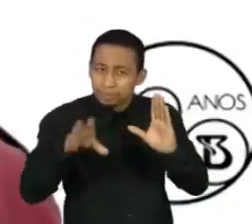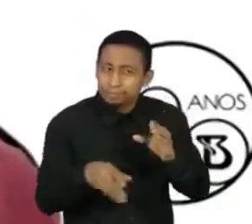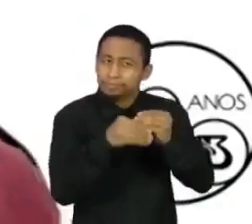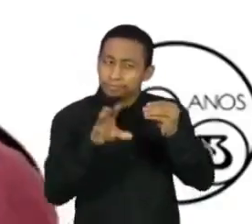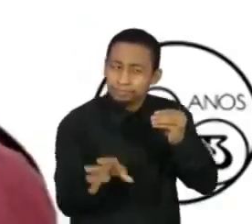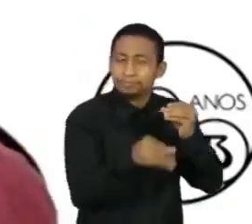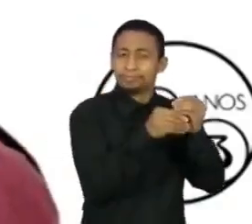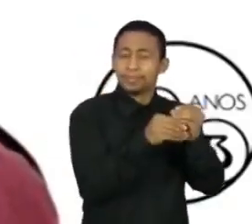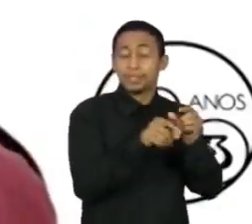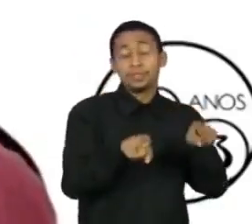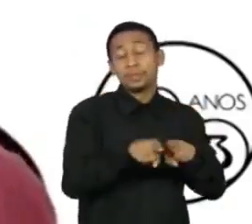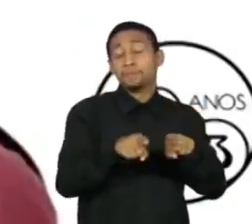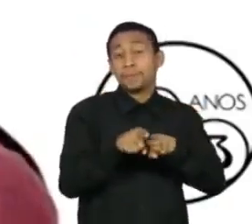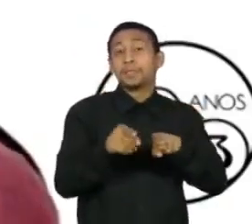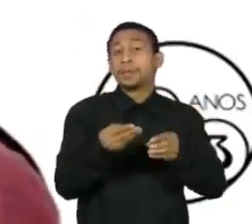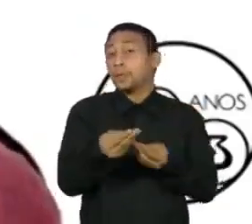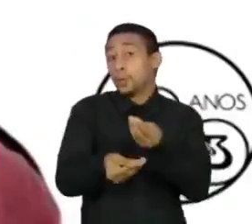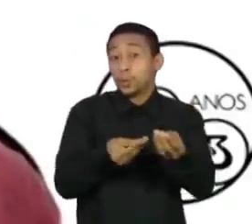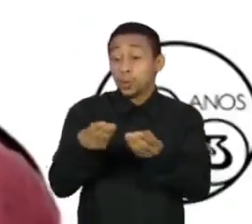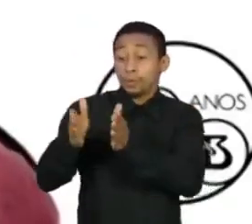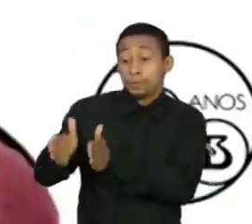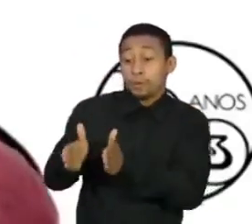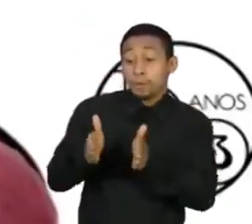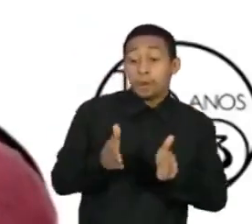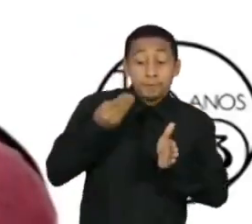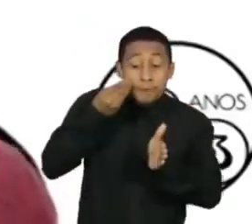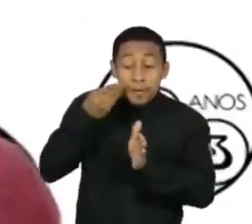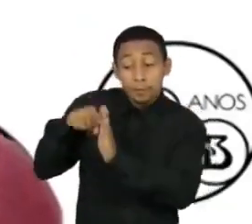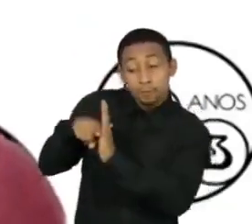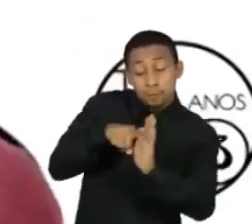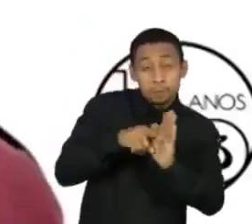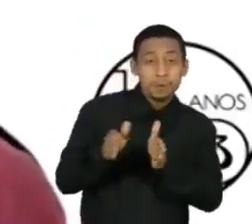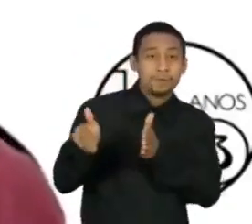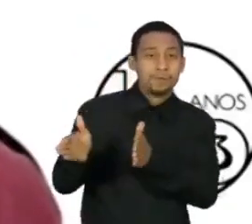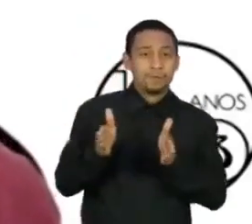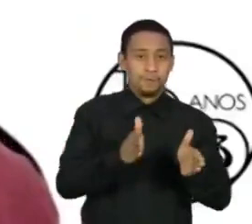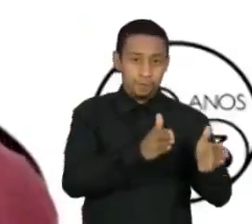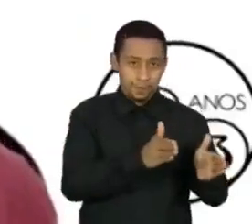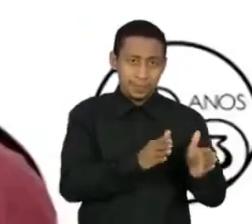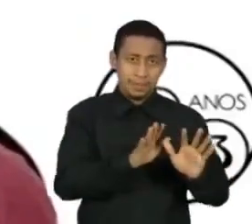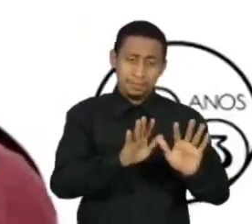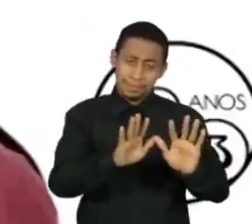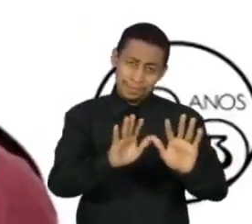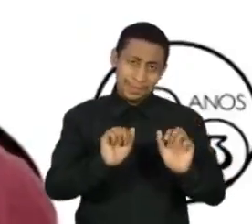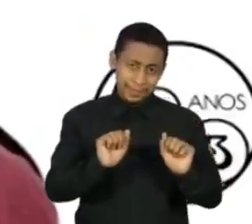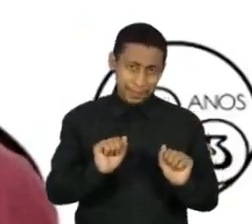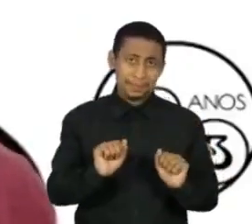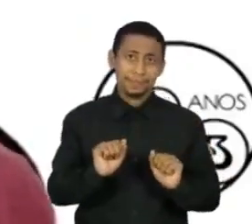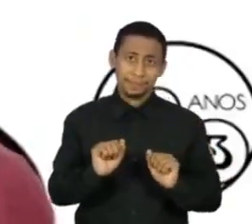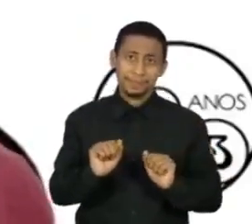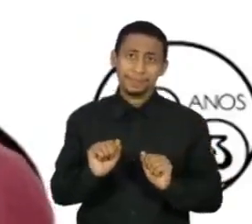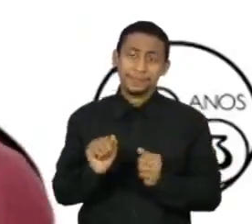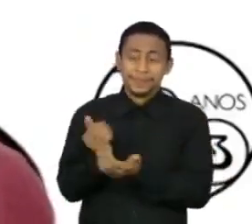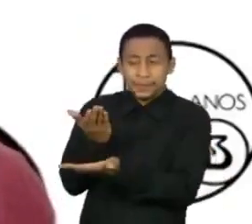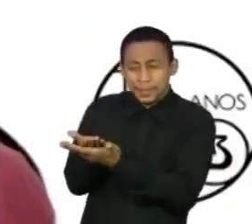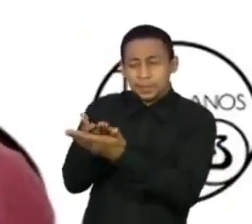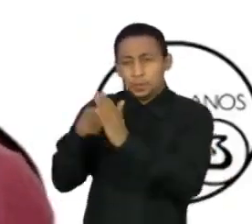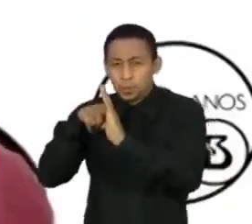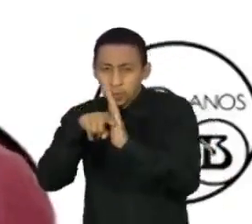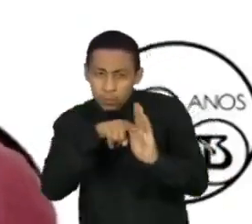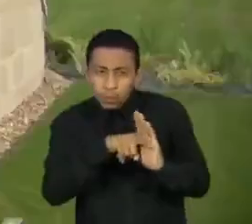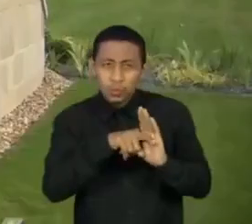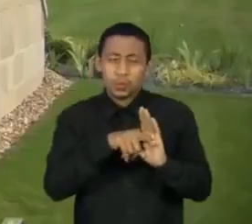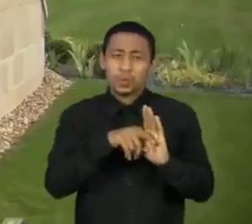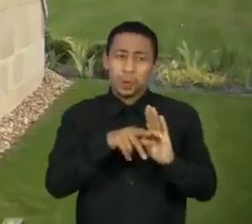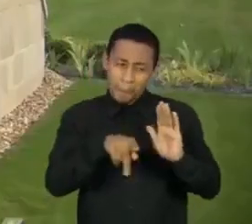e como devem ser feitos esses estudos adicionais. Não necessariamente esses estudos serão feitos